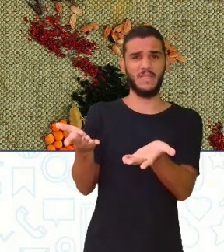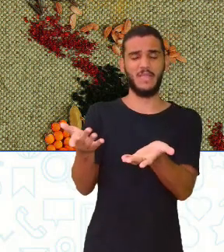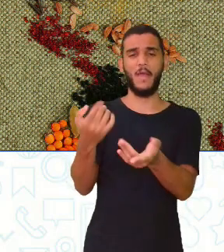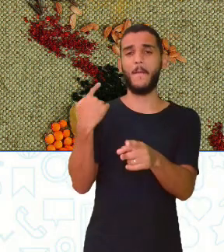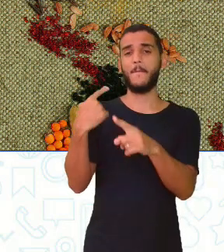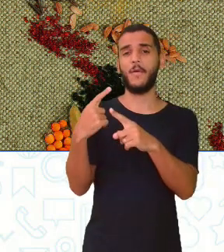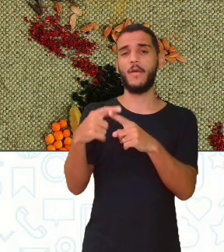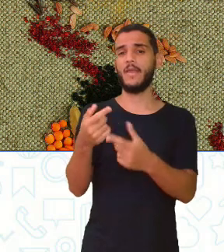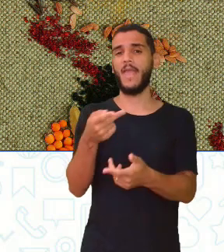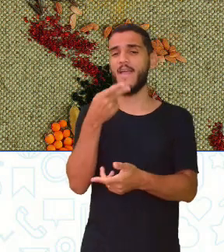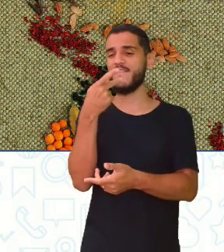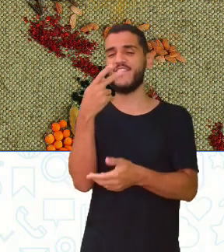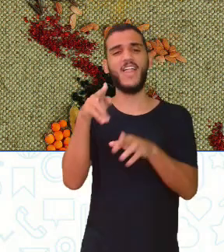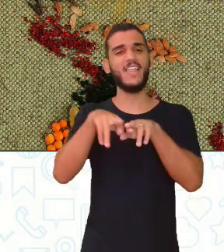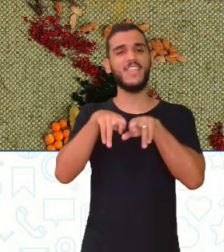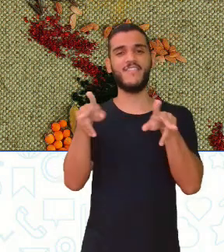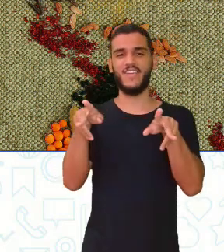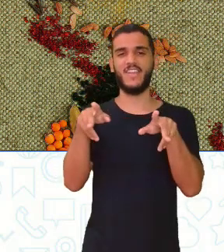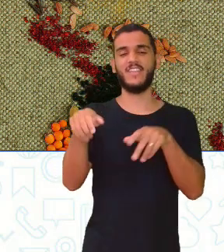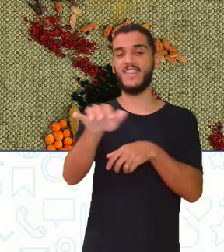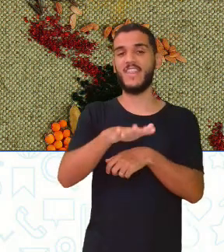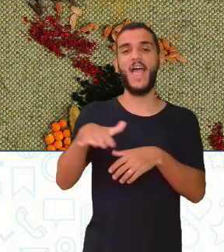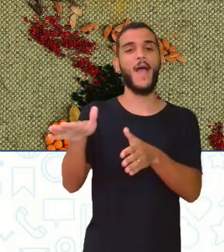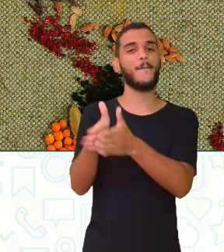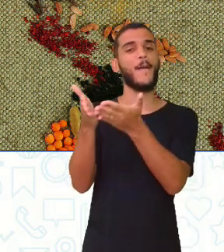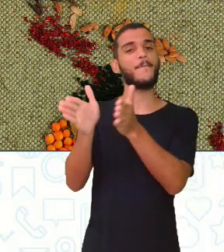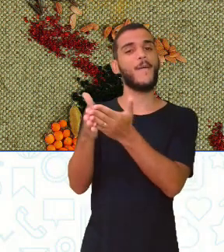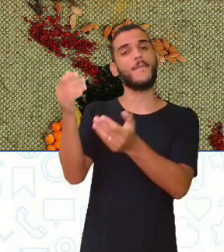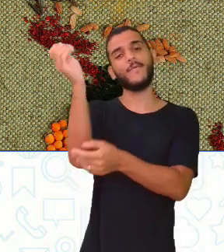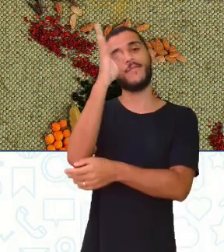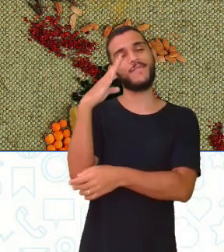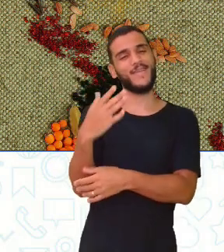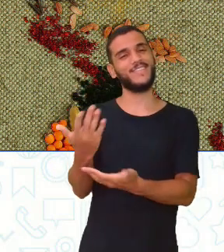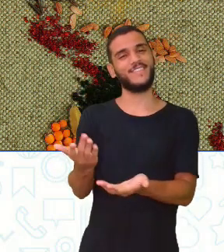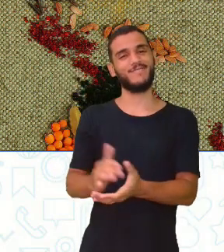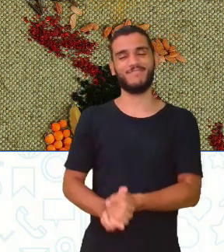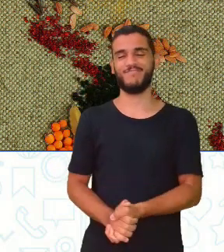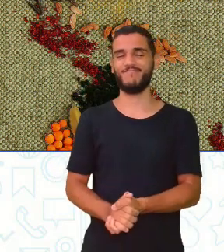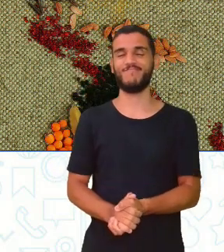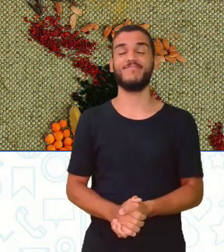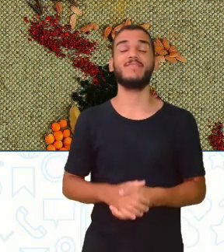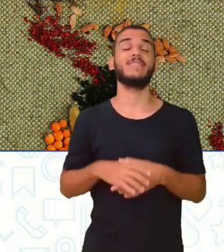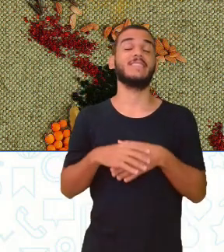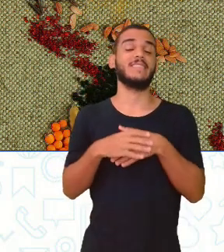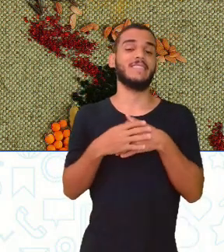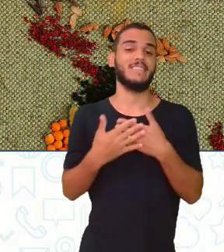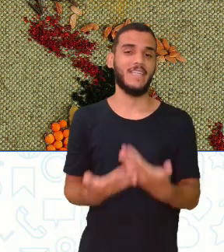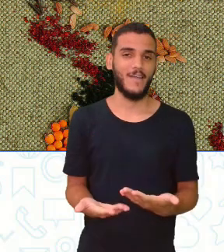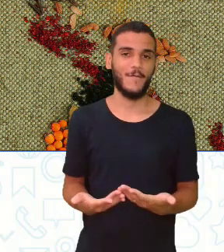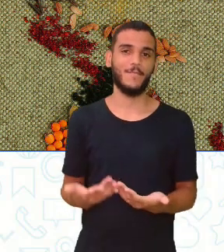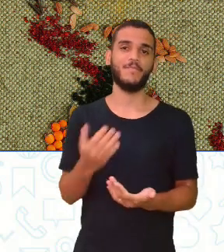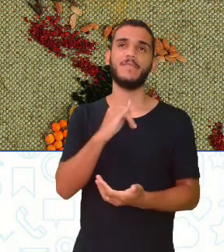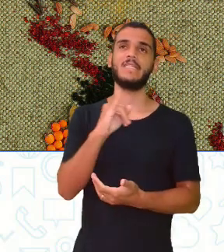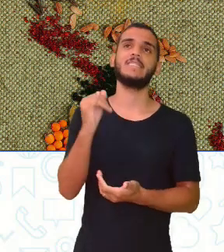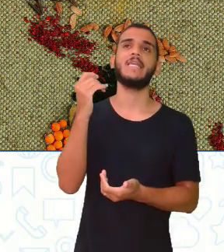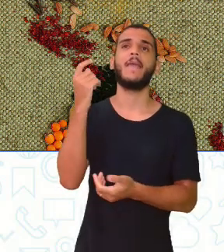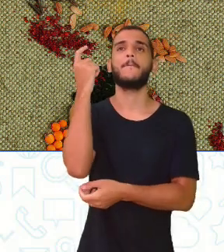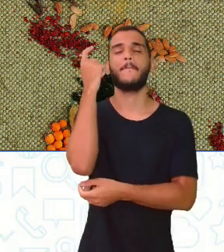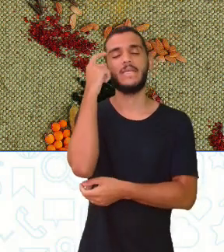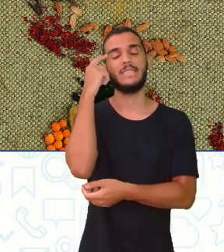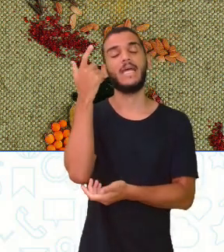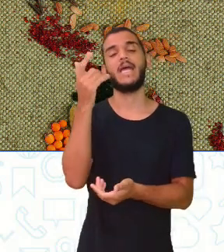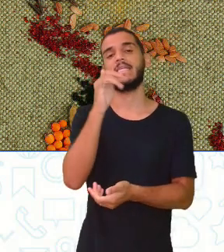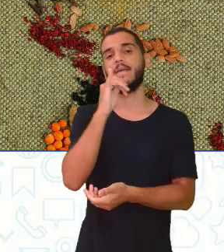regionalismos típicos das áreas mais pobres. Se a gente parar para pensar, nossa literatura, nossa